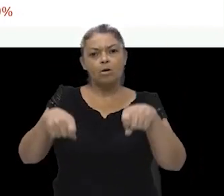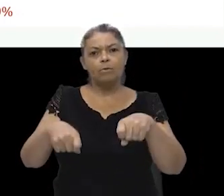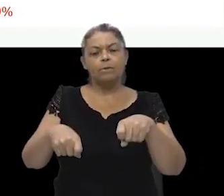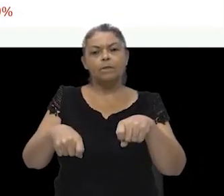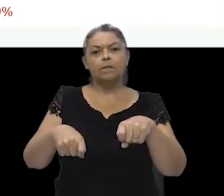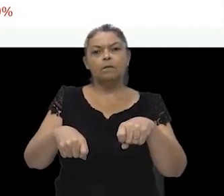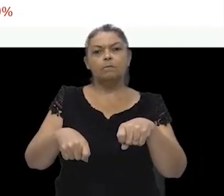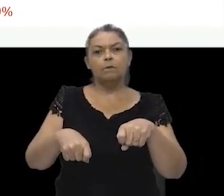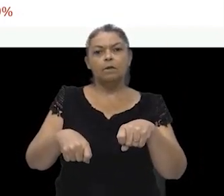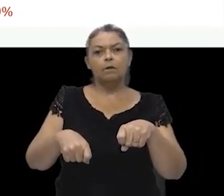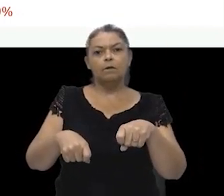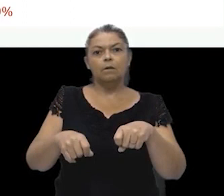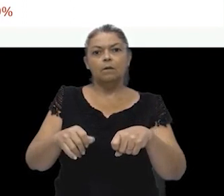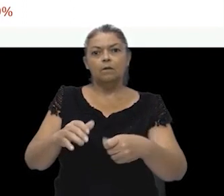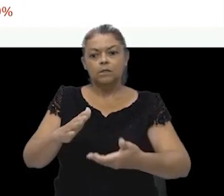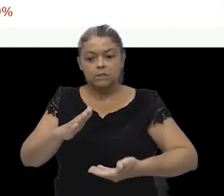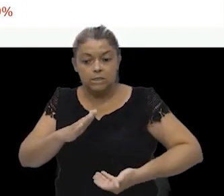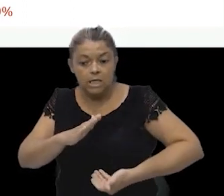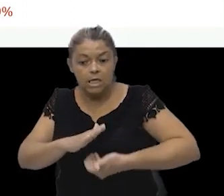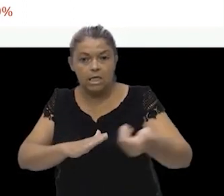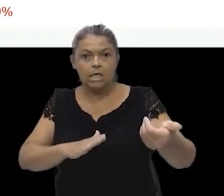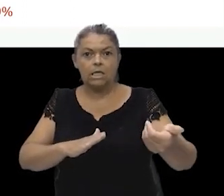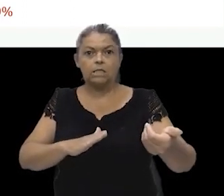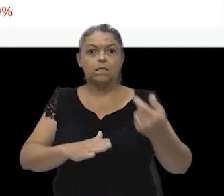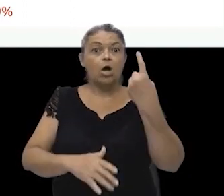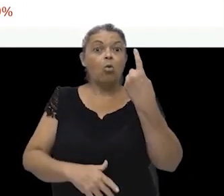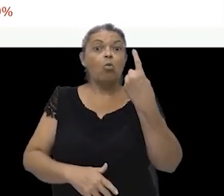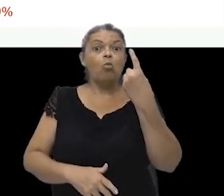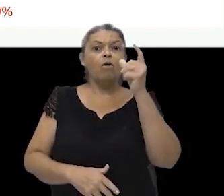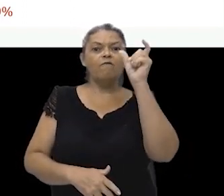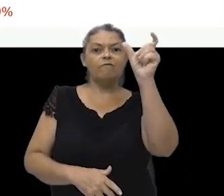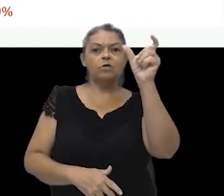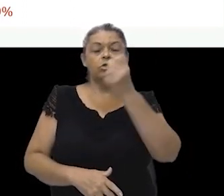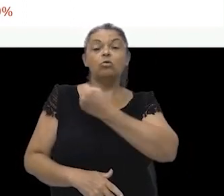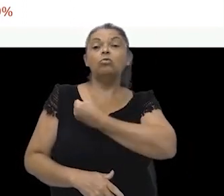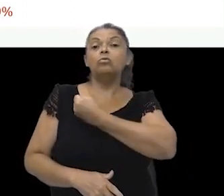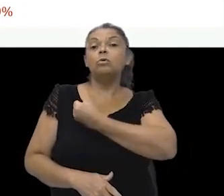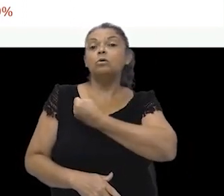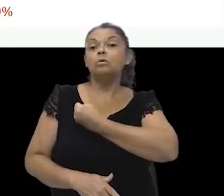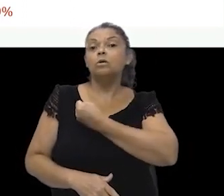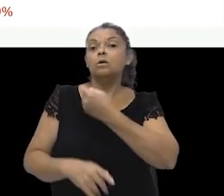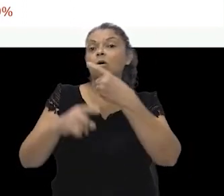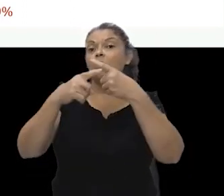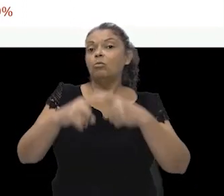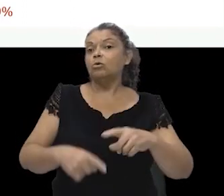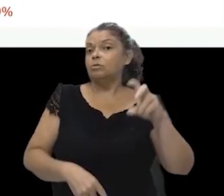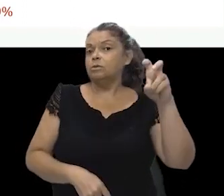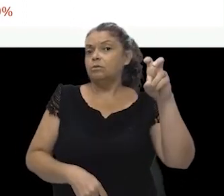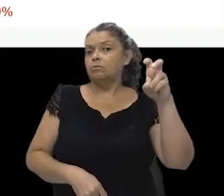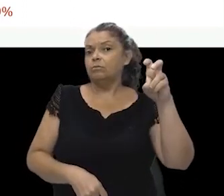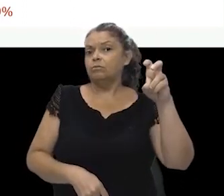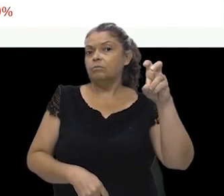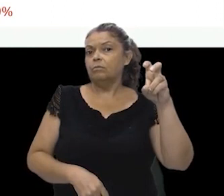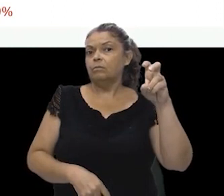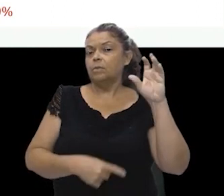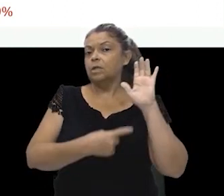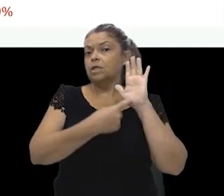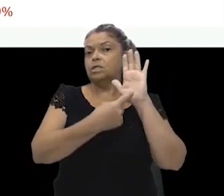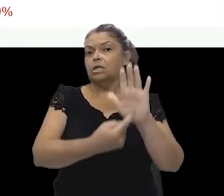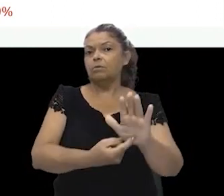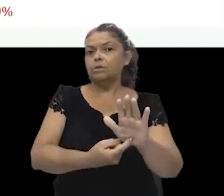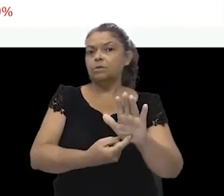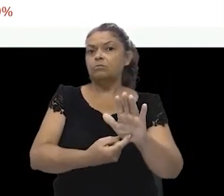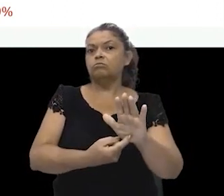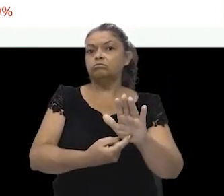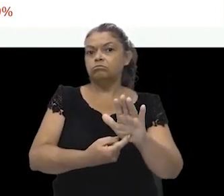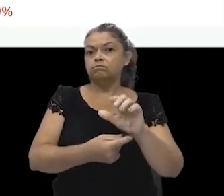de se retirar ao acaso uma ficha cuja o número seja múltiplo de 5. Está representada aqui em